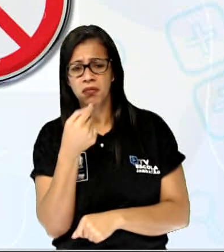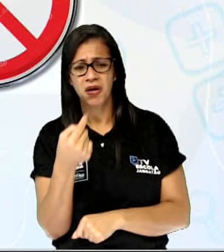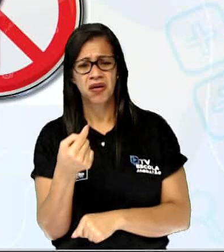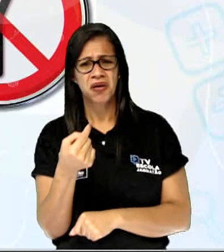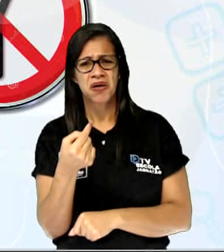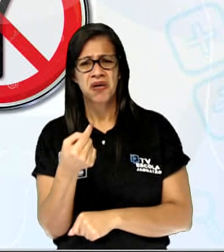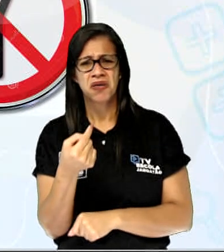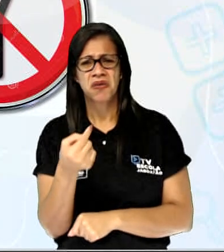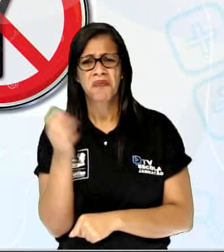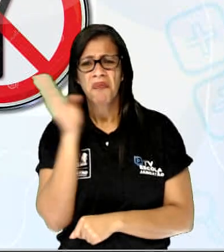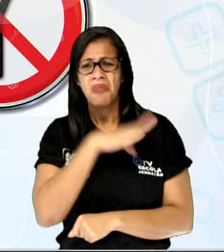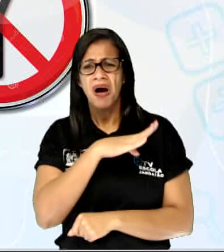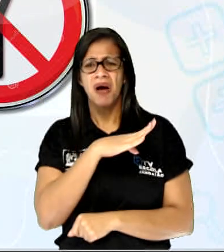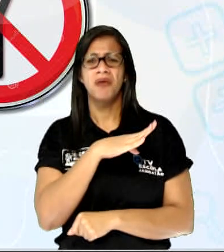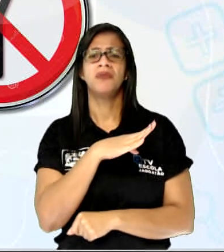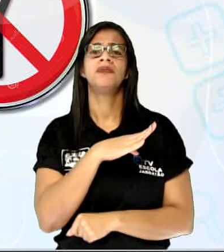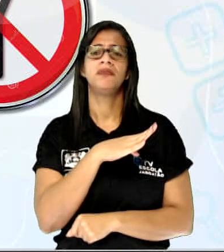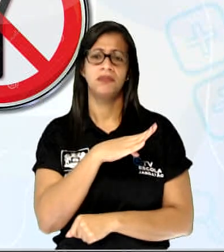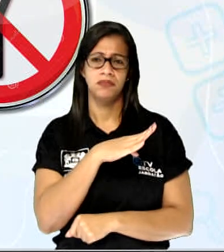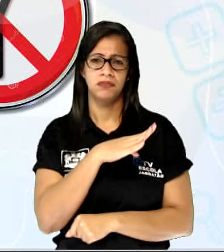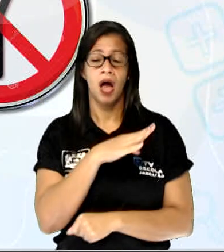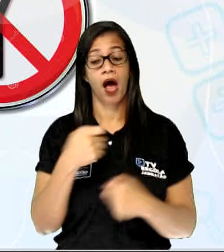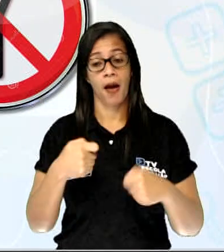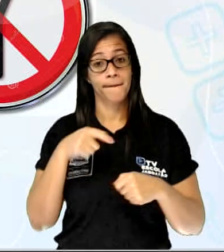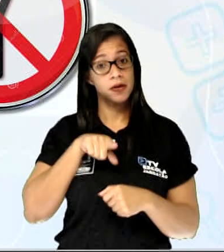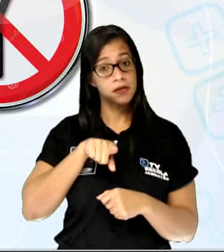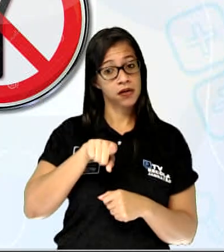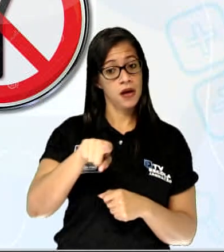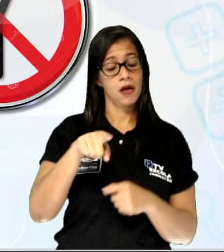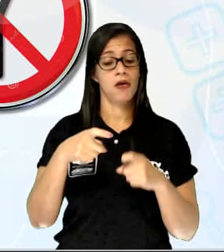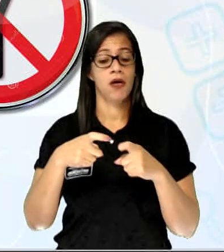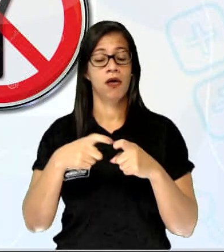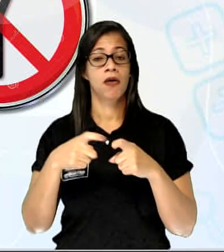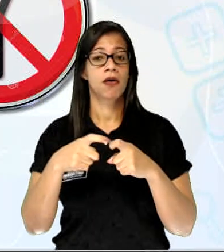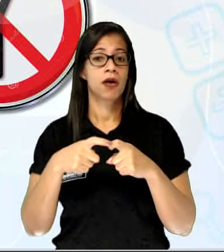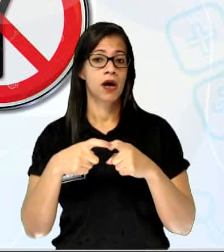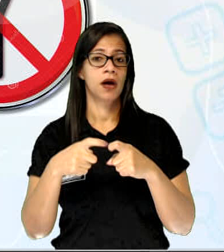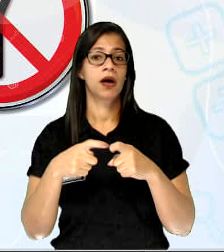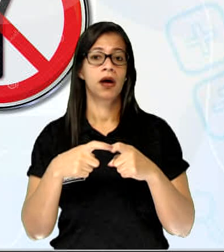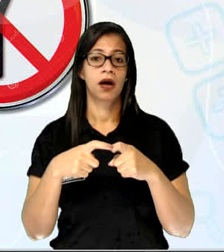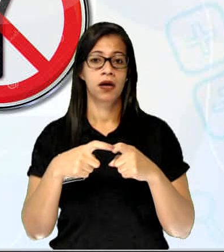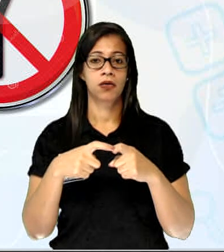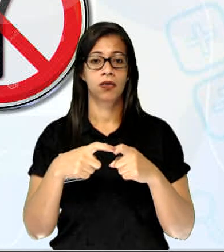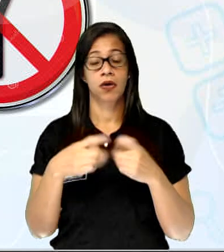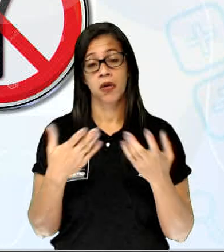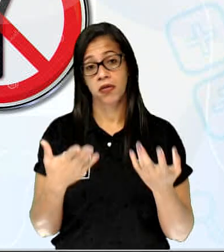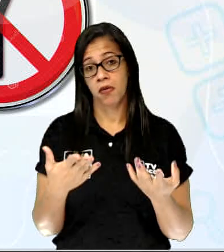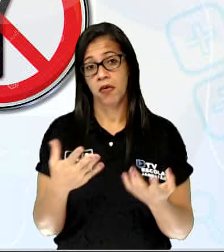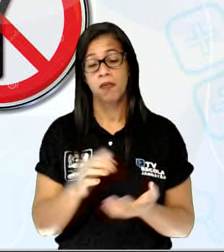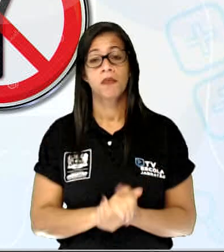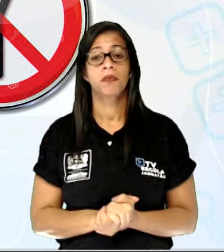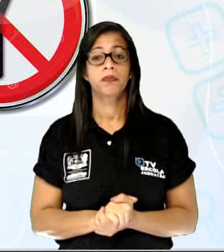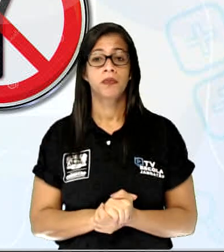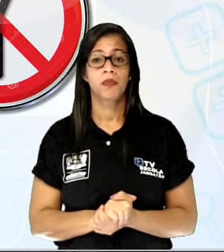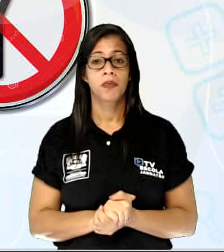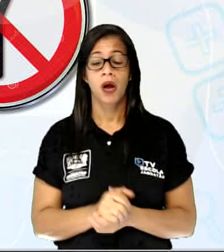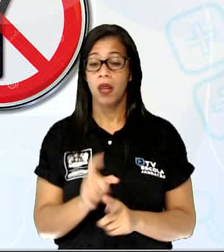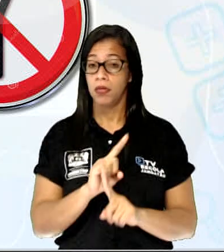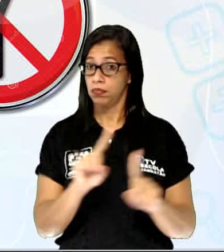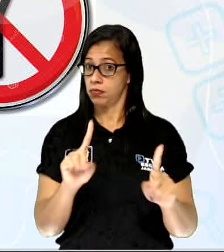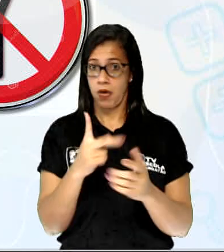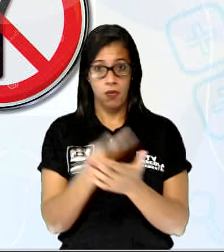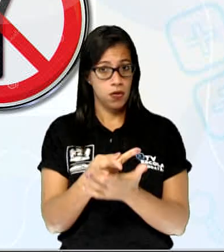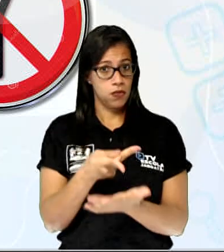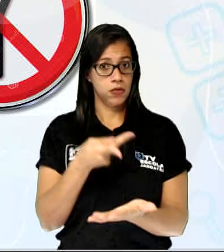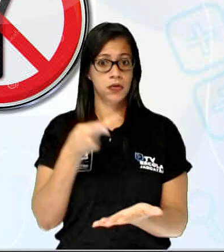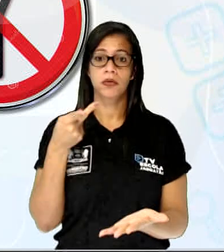médico. Então, pra não acontecer isso, o que é que nós precisamos fazer? Sempre tomar remédios